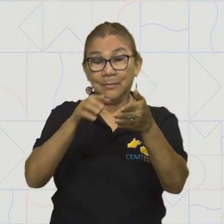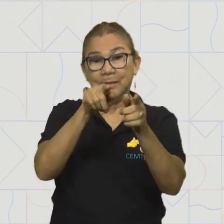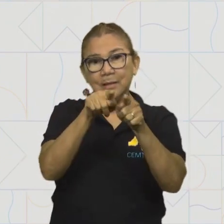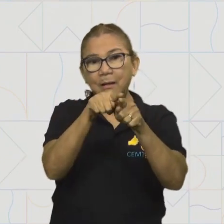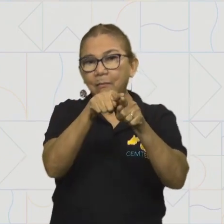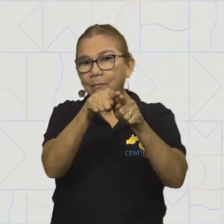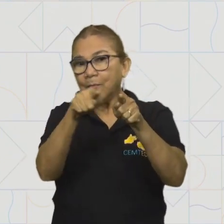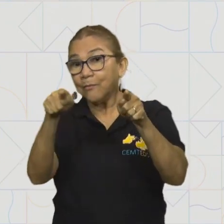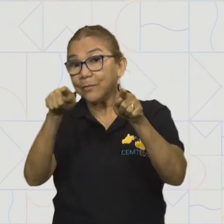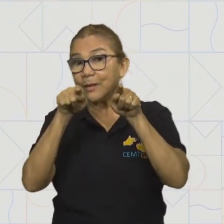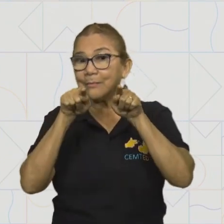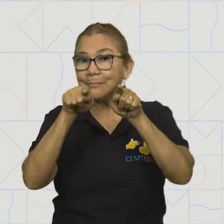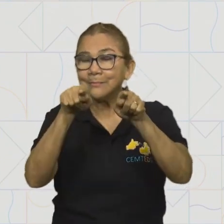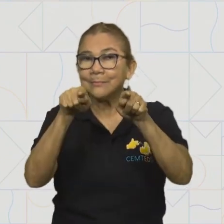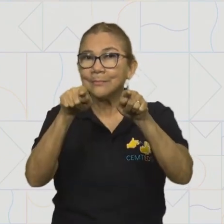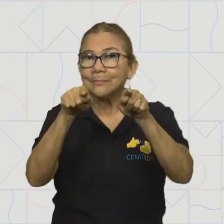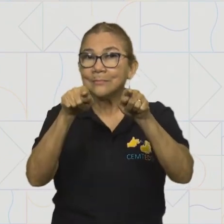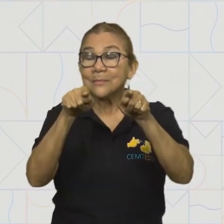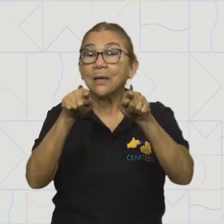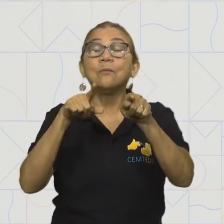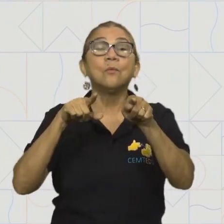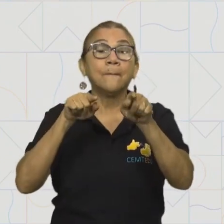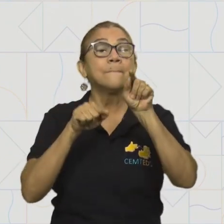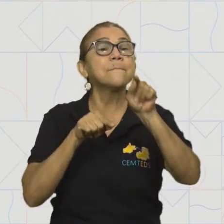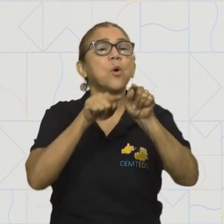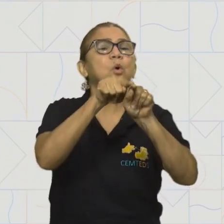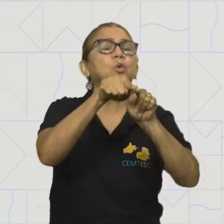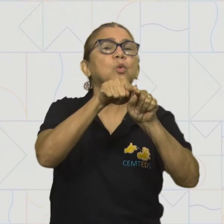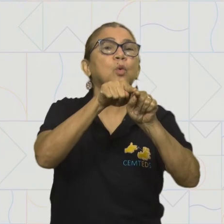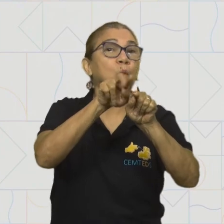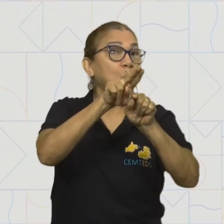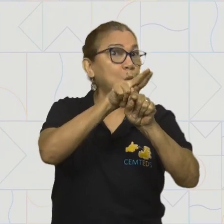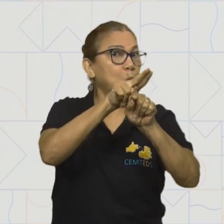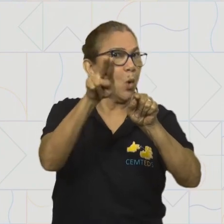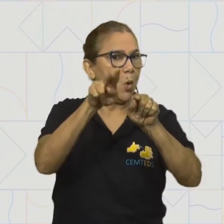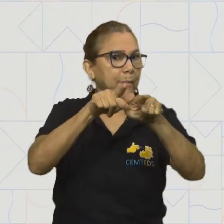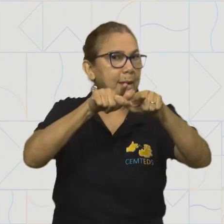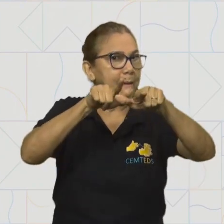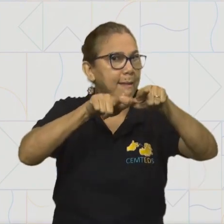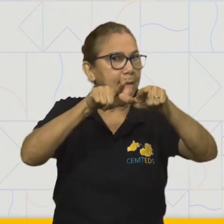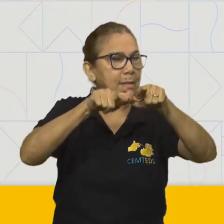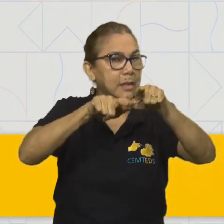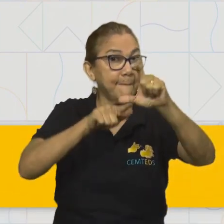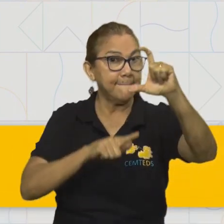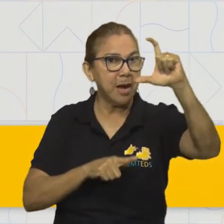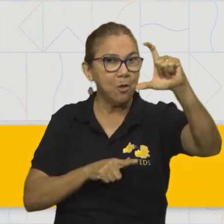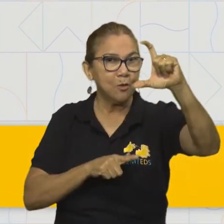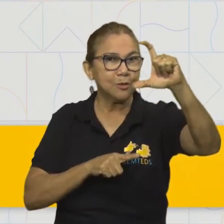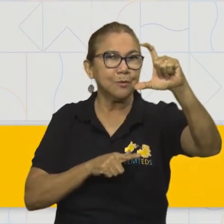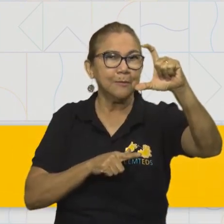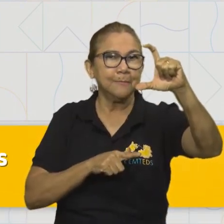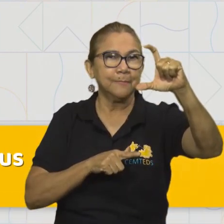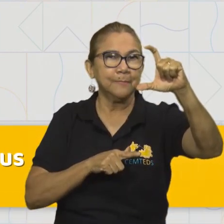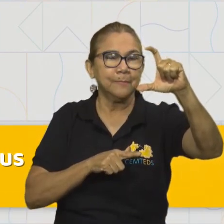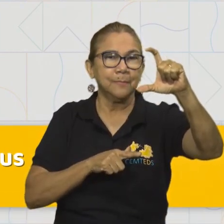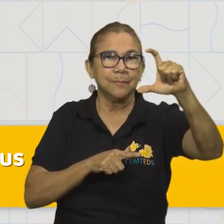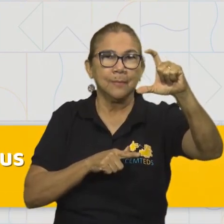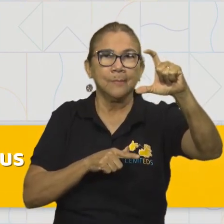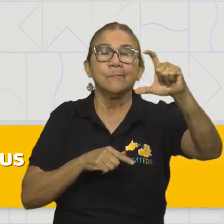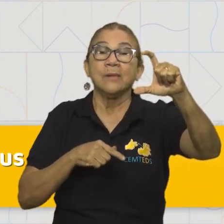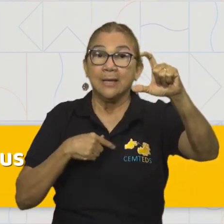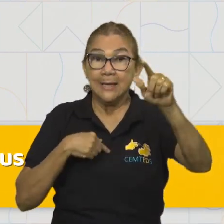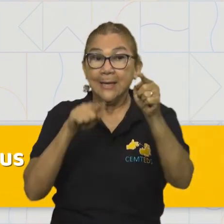que recebe o nome. O ponto recebe o nome com a letra maiúscula e a reta recebe o nome com a letra